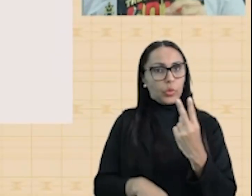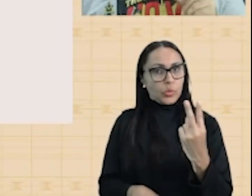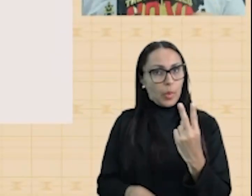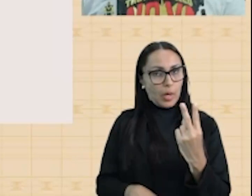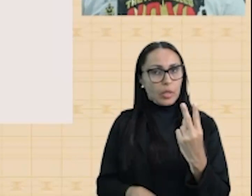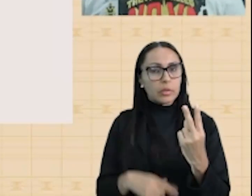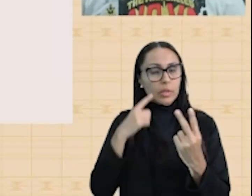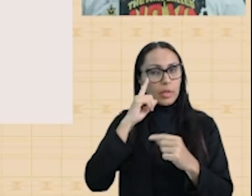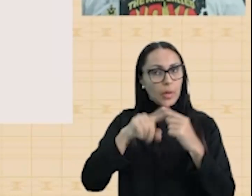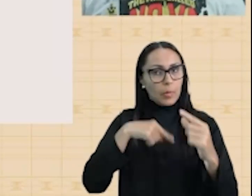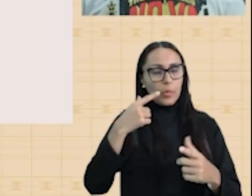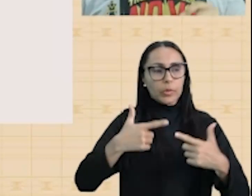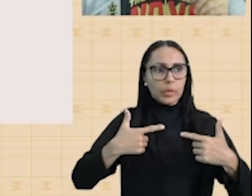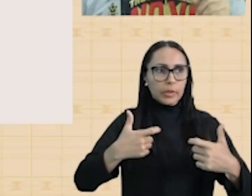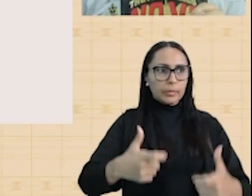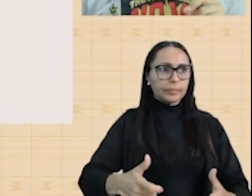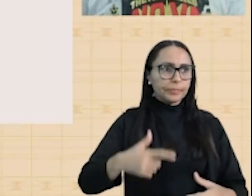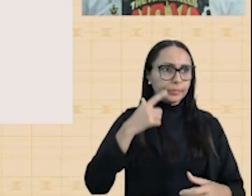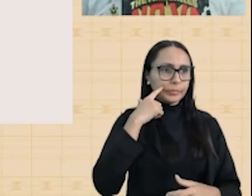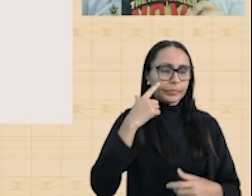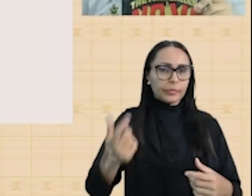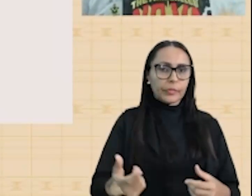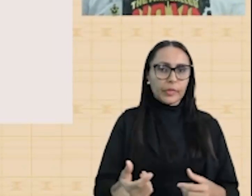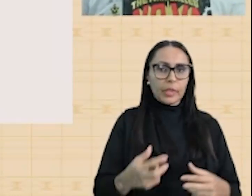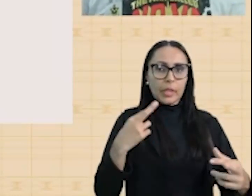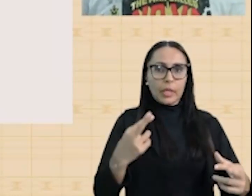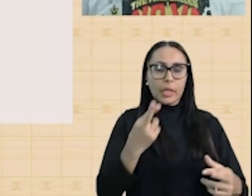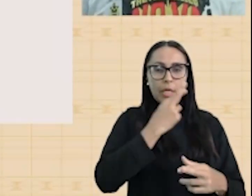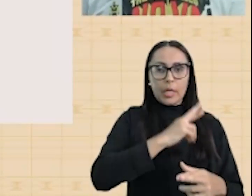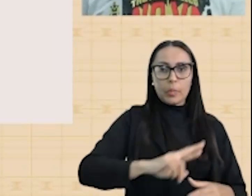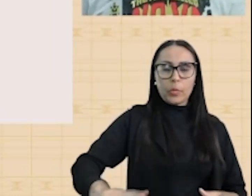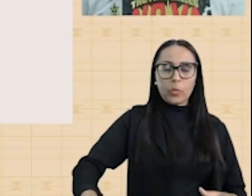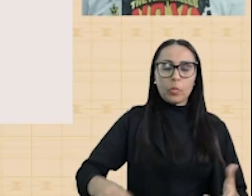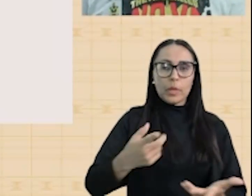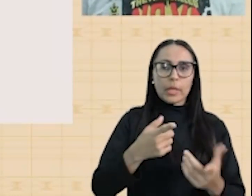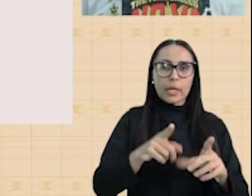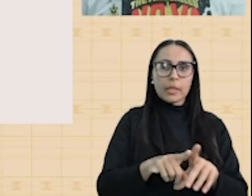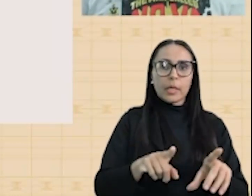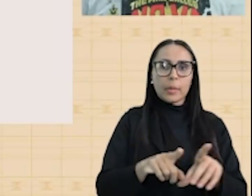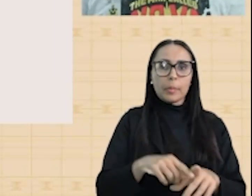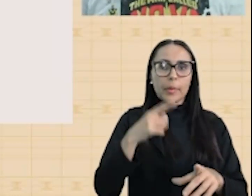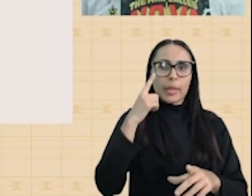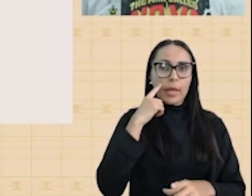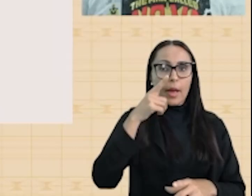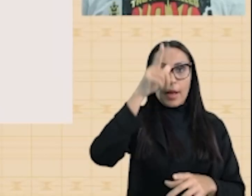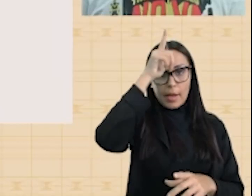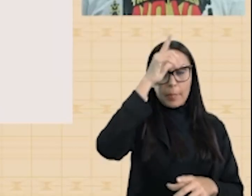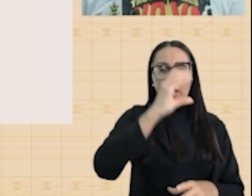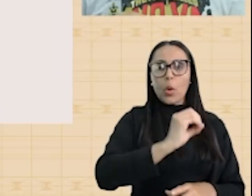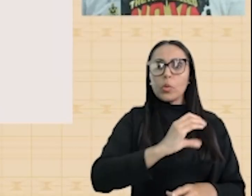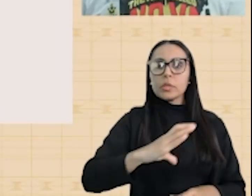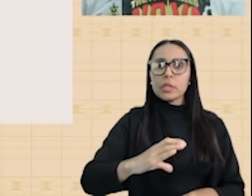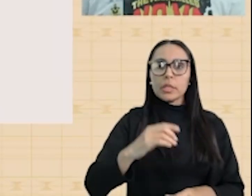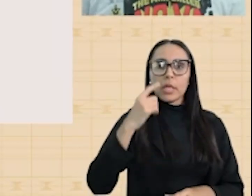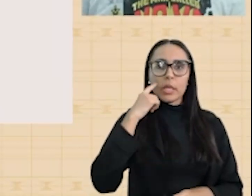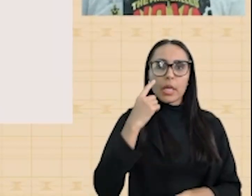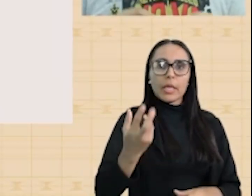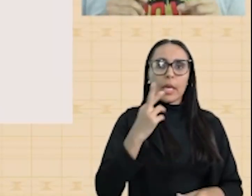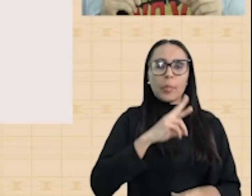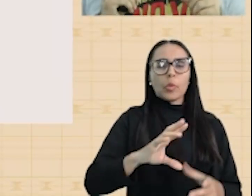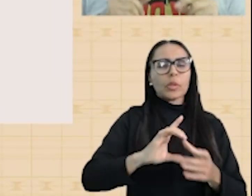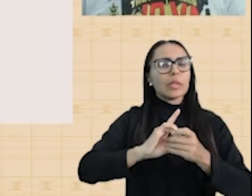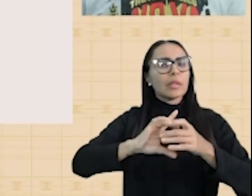partes após a guerra. A República Federal da Alemanha, chamada de Alemanha Ocidental, e a República